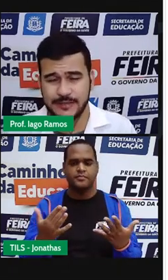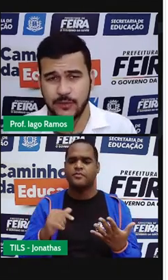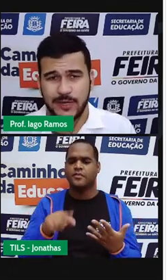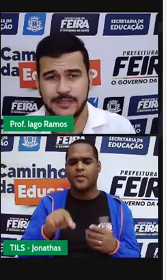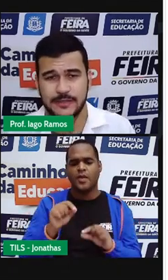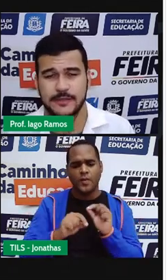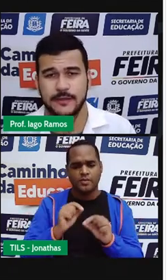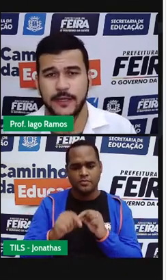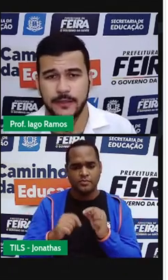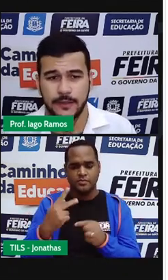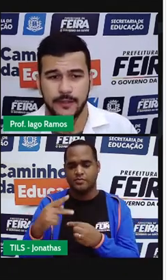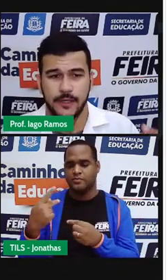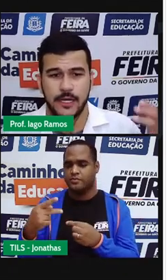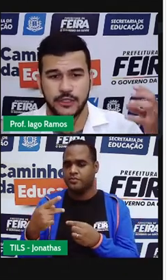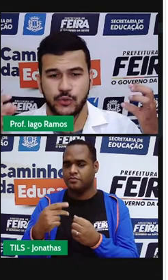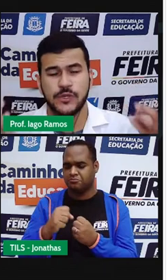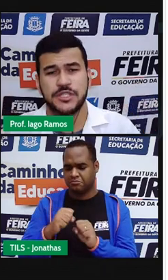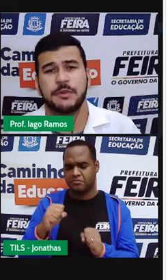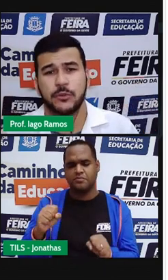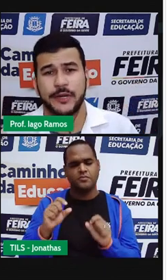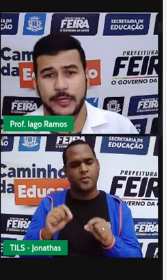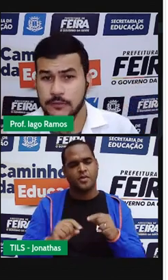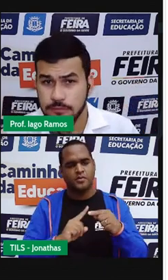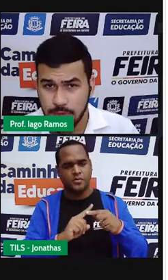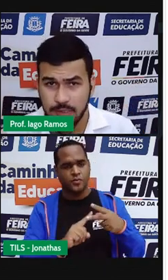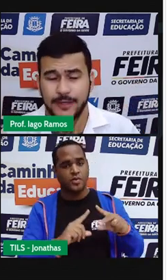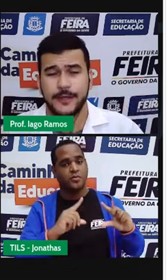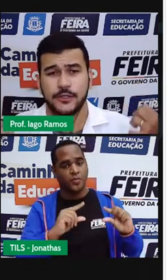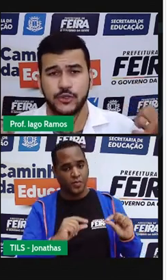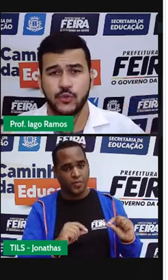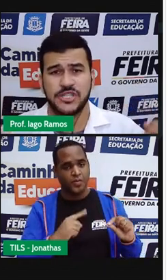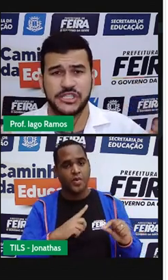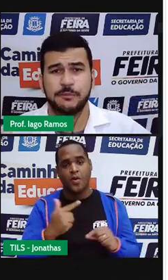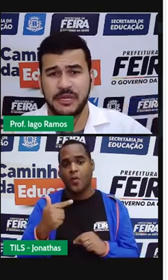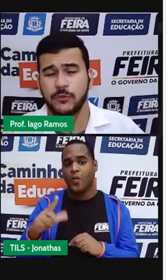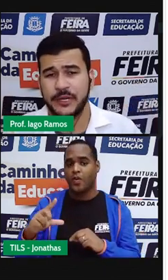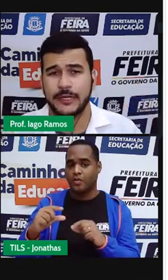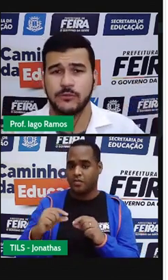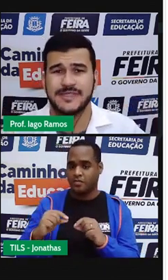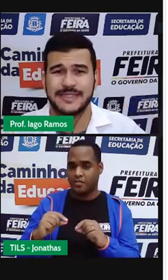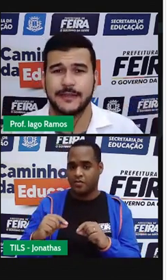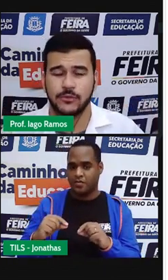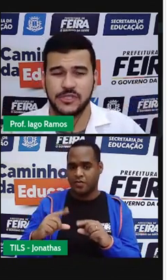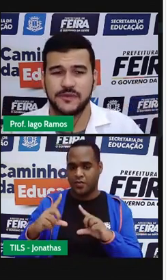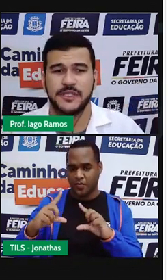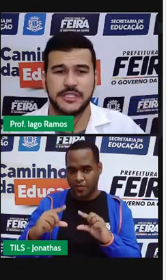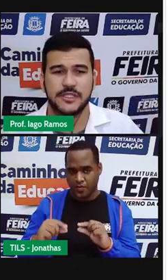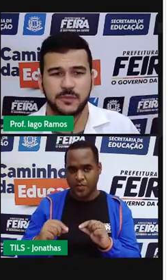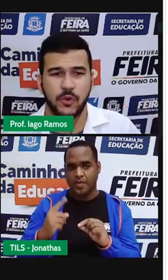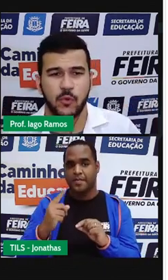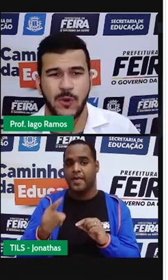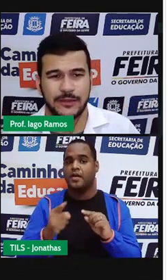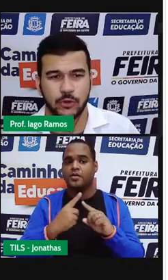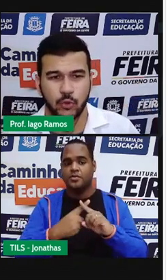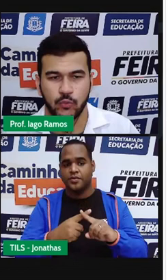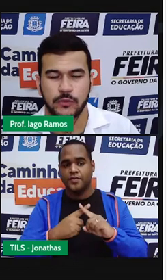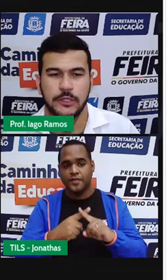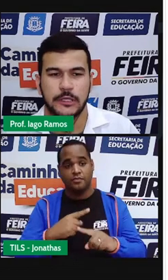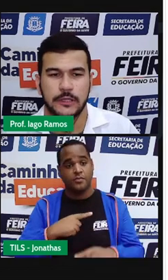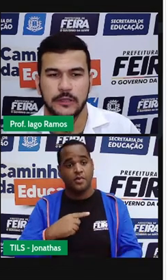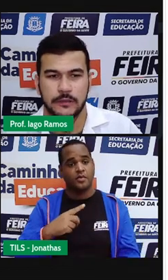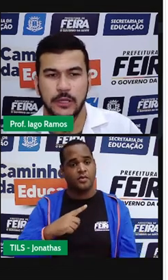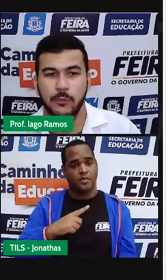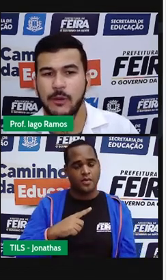grandeza são essas? Né? As duas diminuíram e as duas diminuíram sendo divididas por 4.